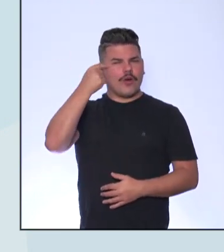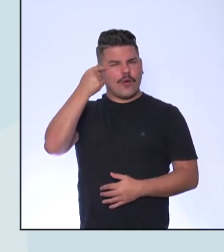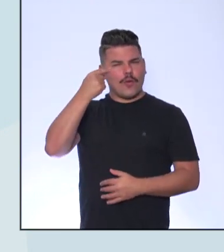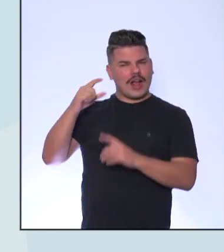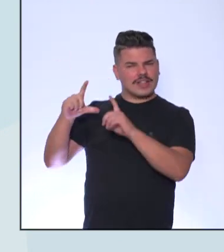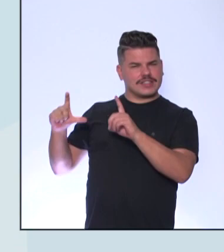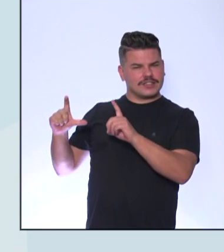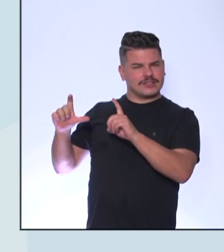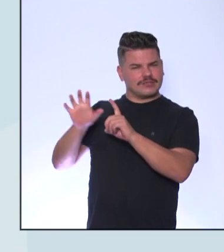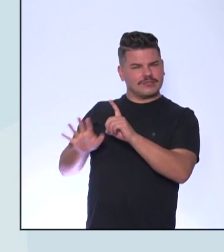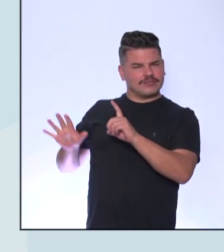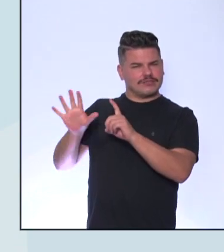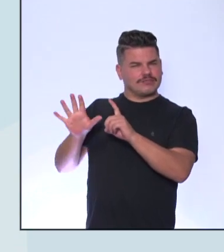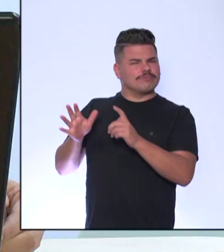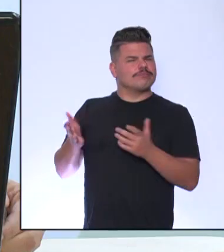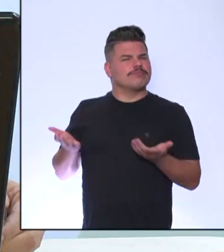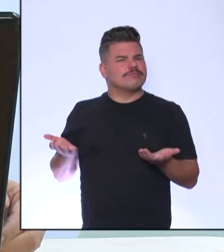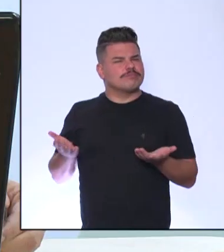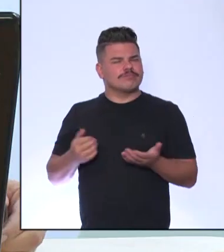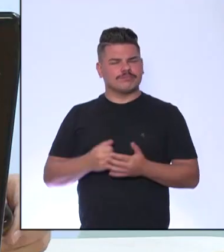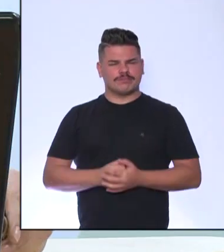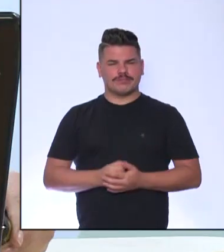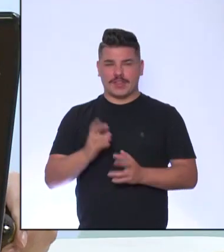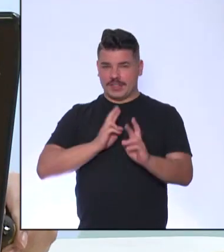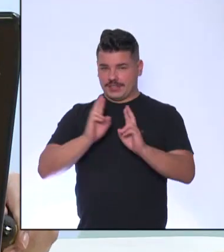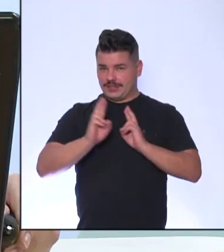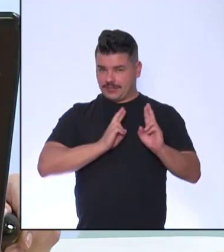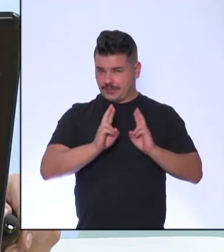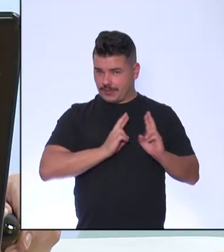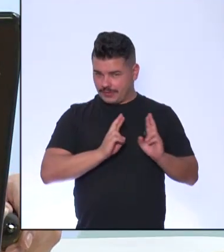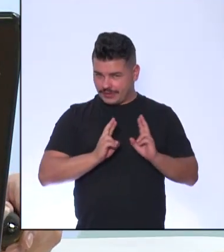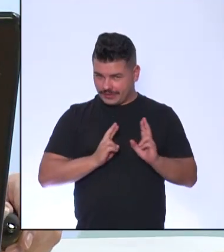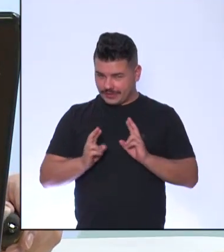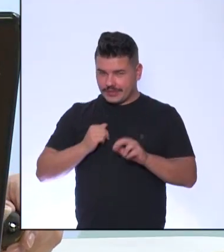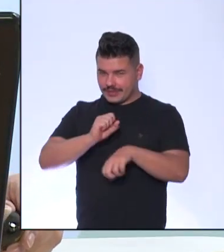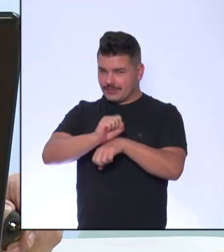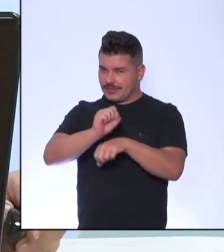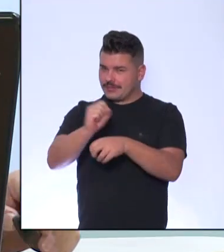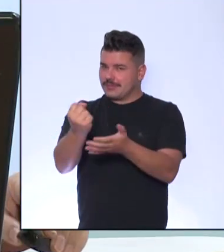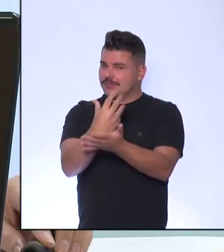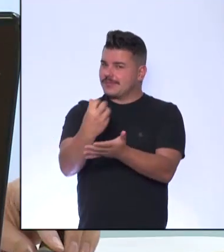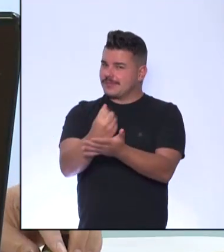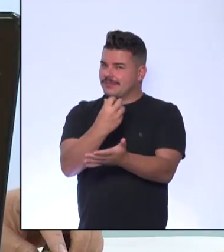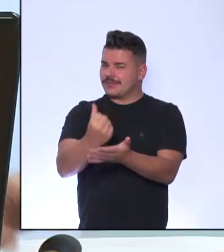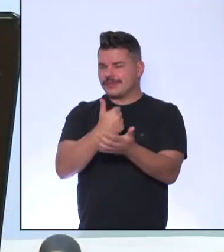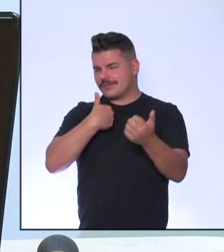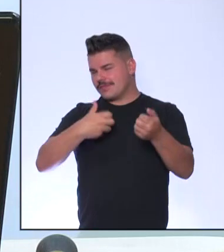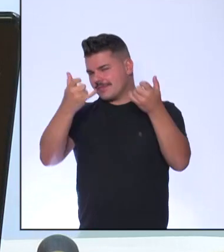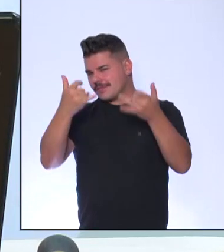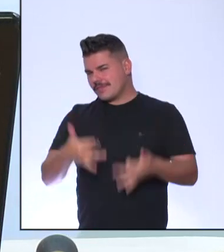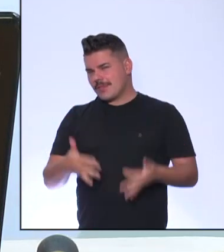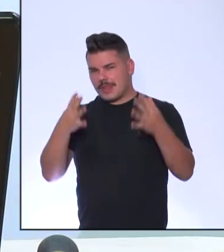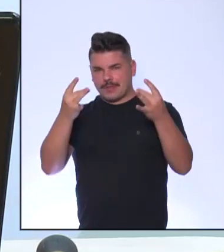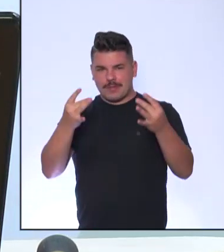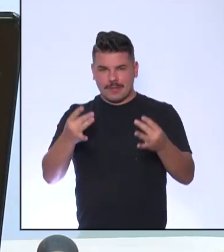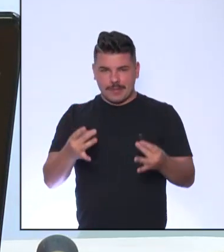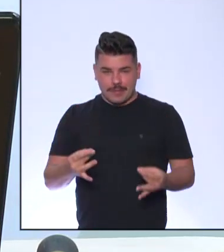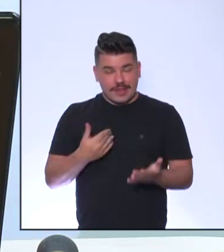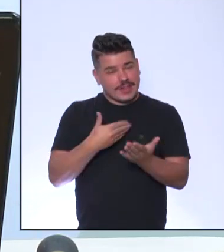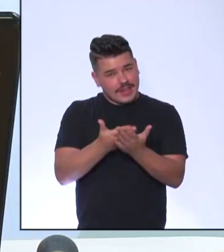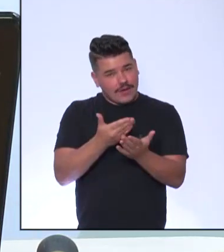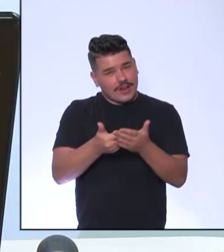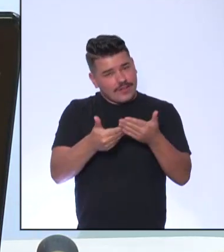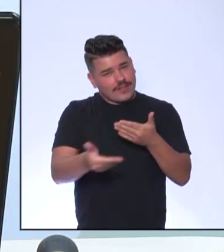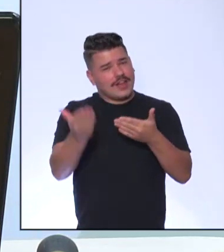Certo Vocês vão respondendo no chat rapidinho A gente vai voltar pra primeira questão E vamos explicar ela rapidinho E finalizar nossa aula